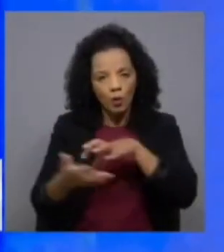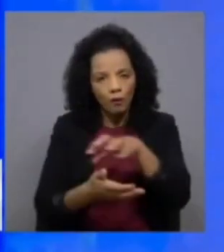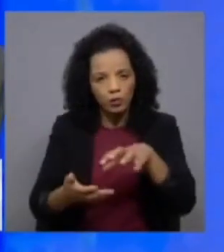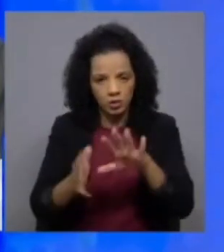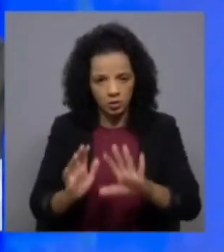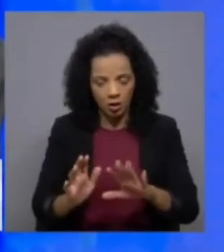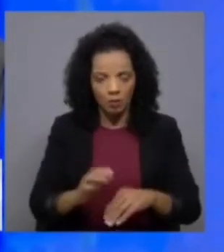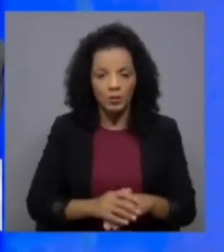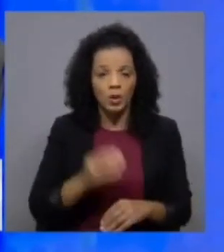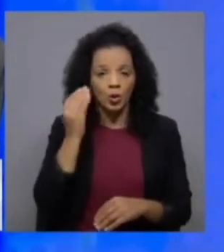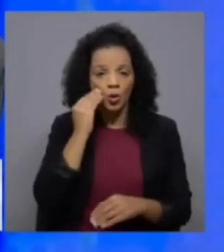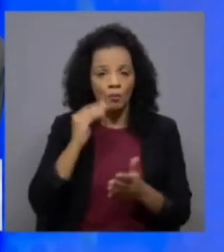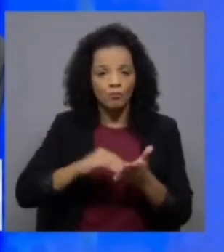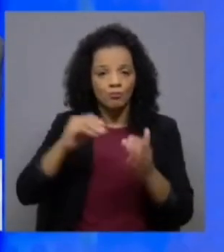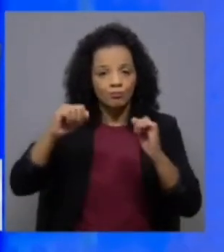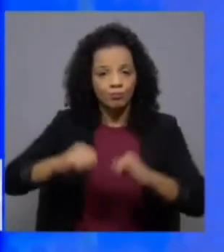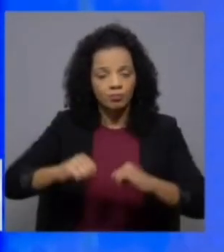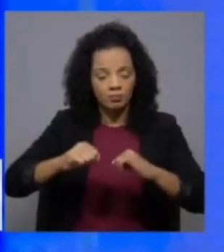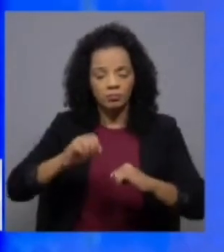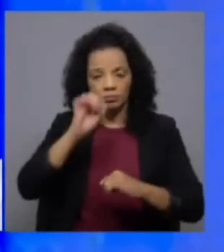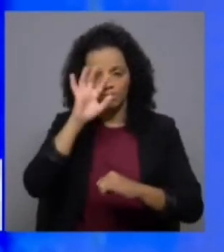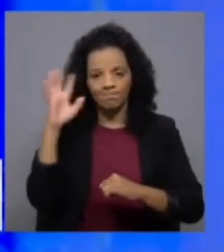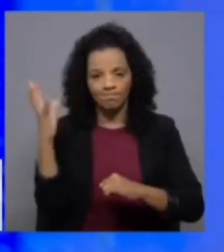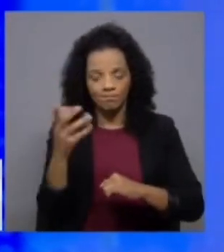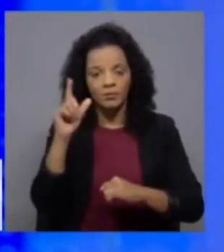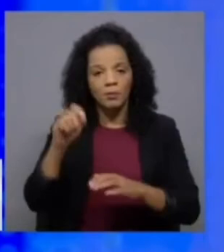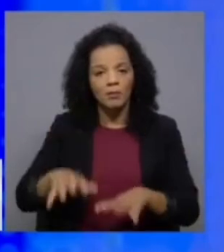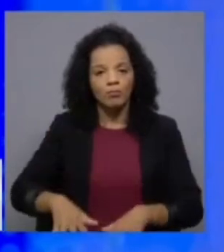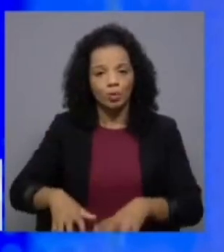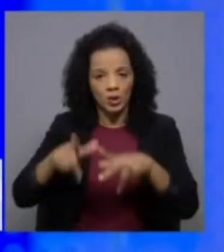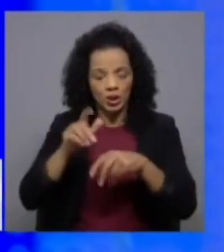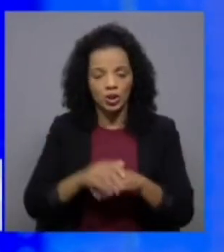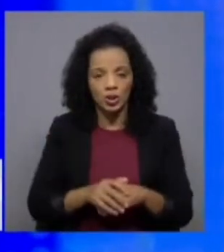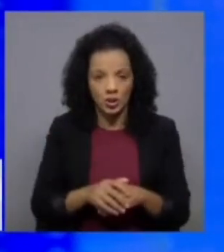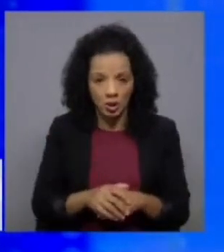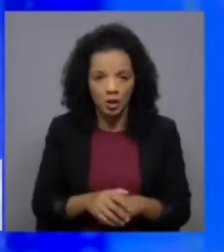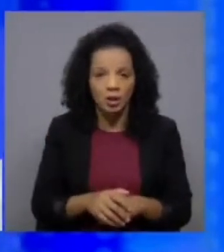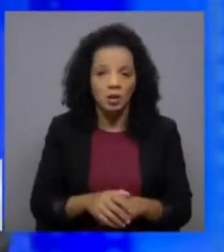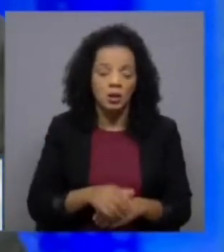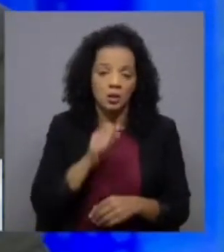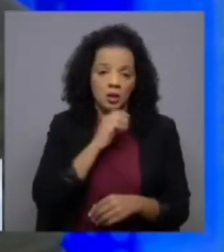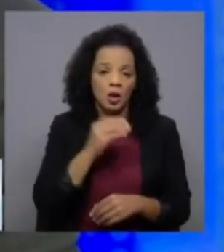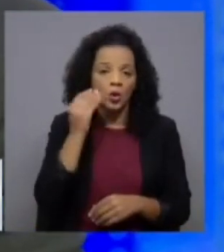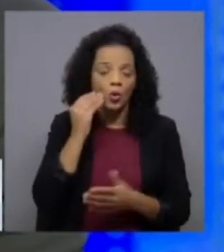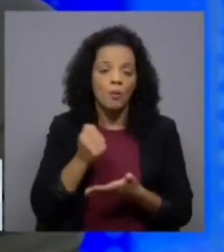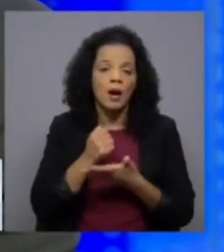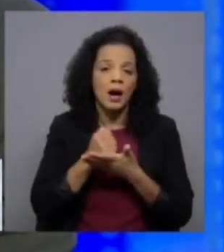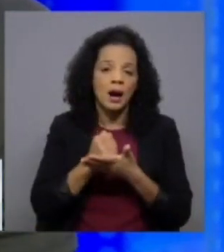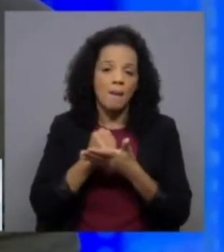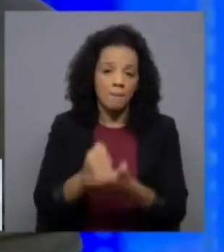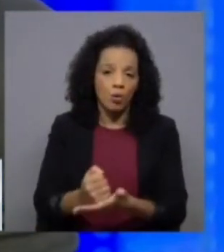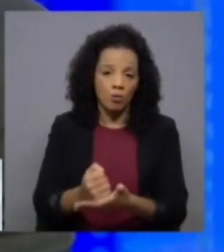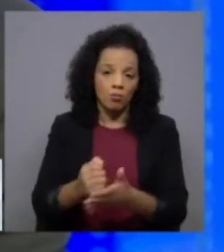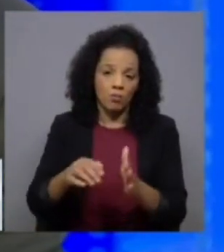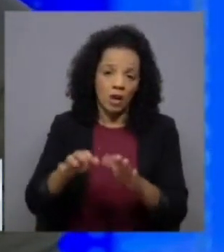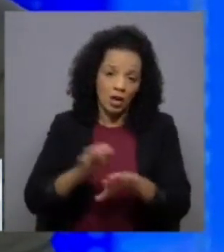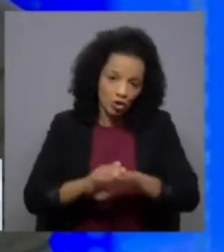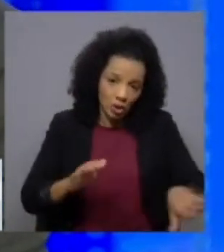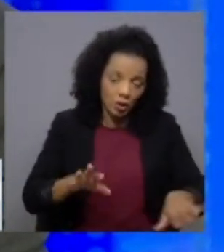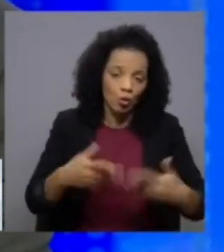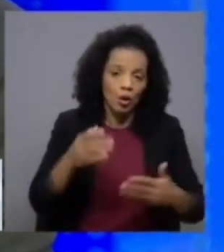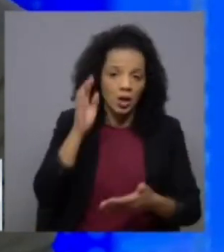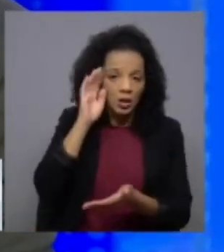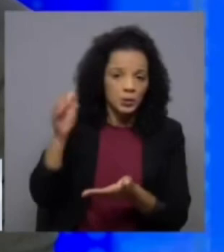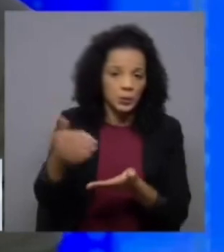é este pacto social-ecologista e progressista que pode ser feito com um apoio amplo à esquerda ou pode ser feito a sondagem mais